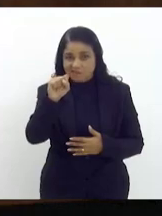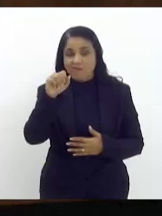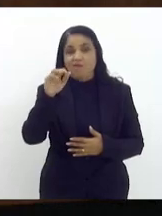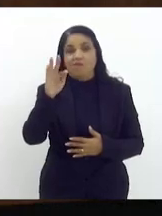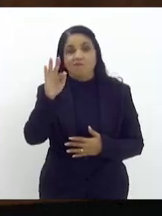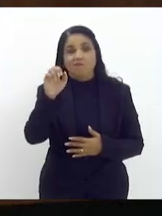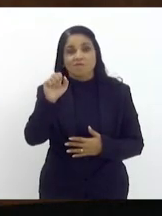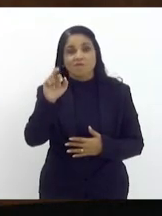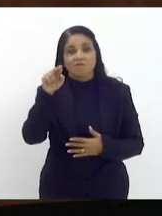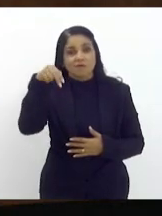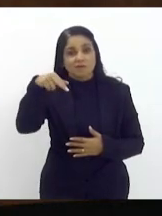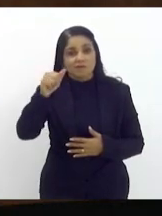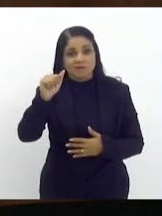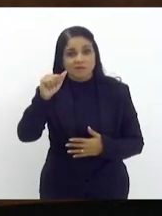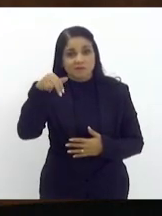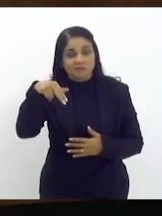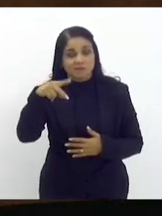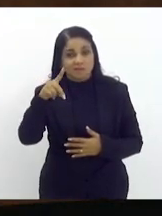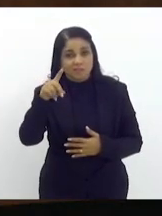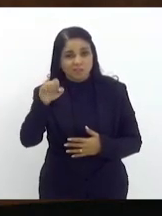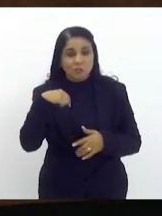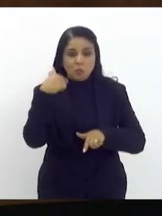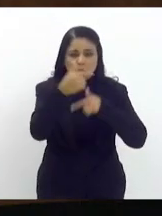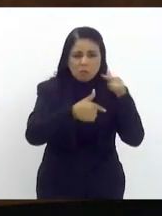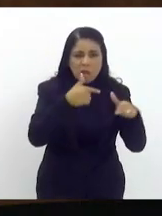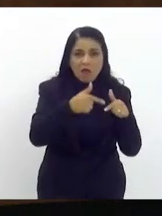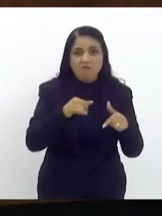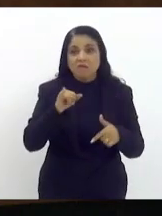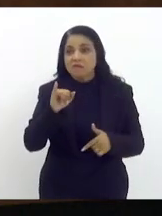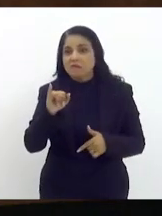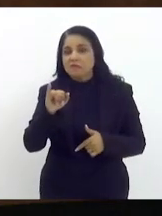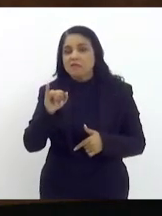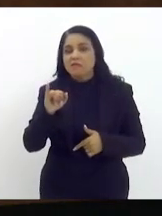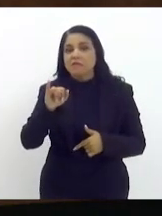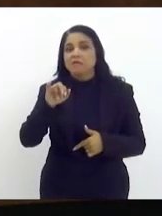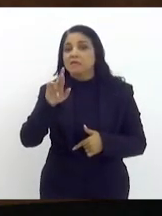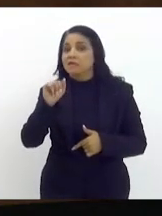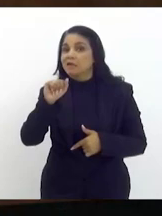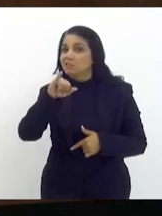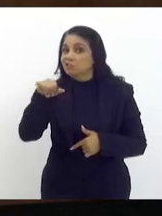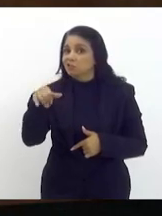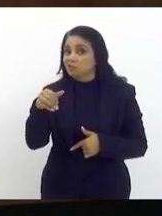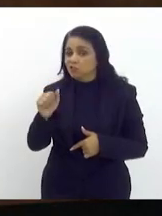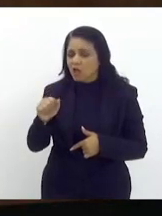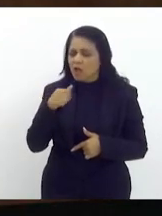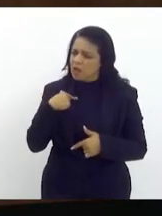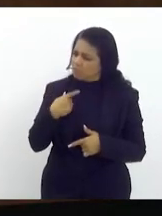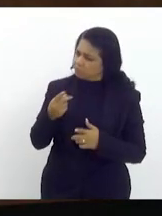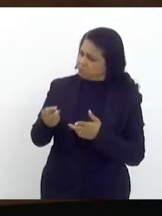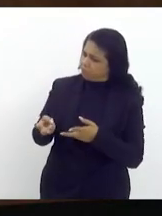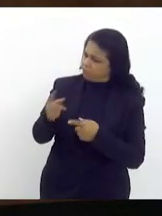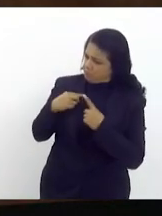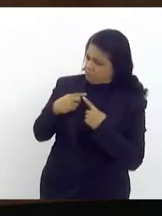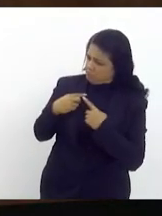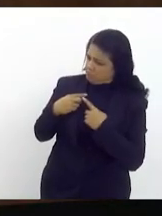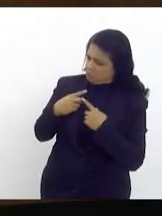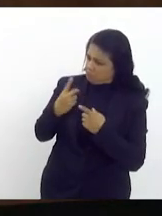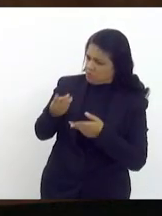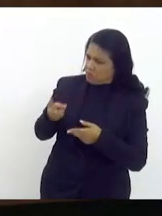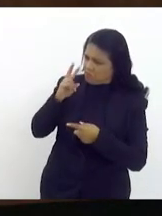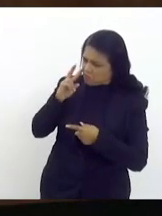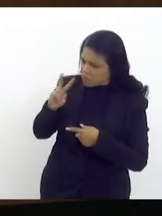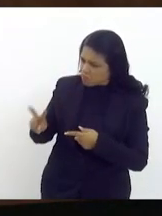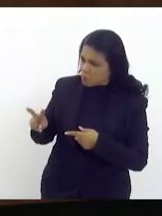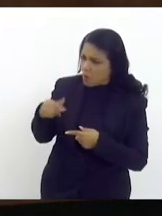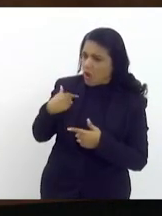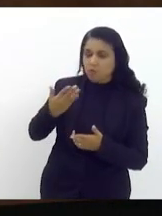trabalhando em Irajá, atendendo o povo, e ela não gostou e me colocou no Ministério Público.